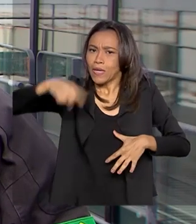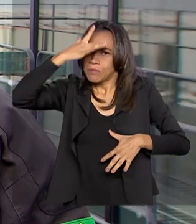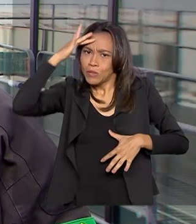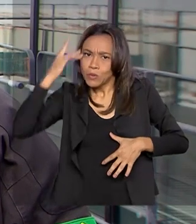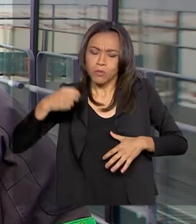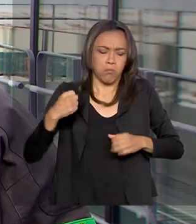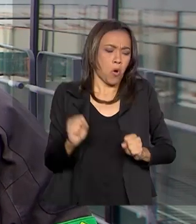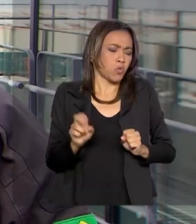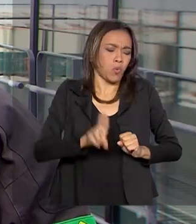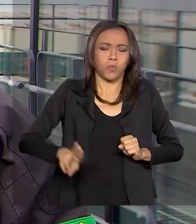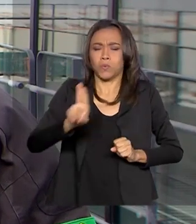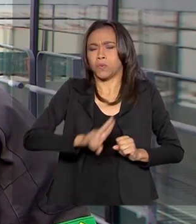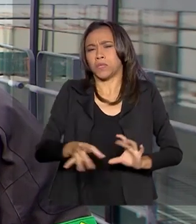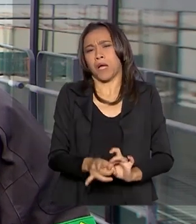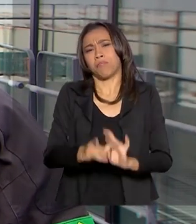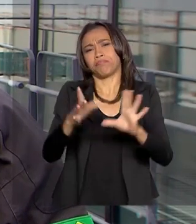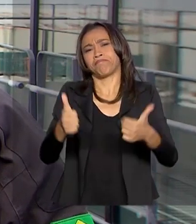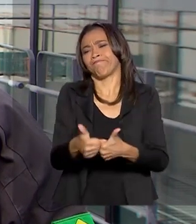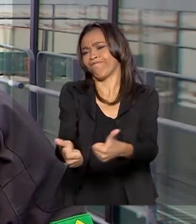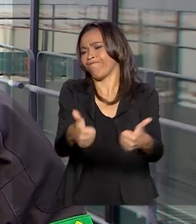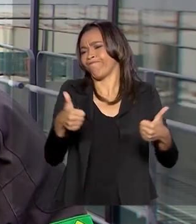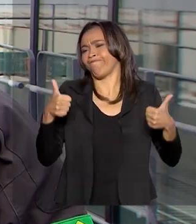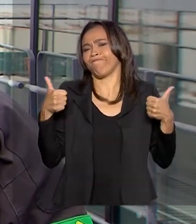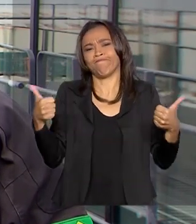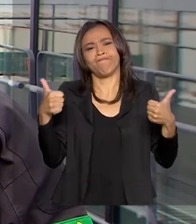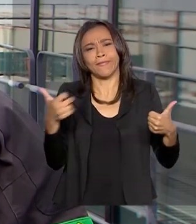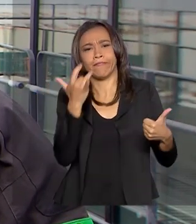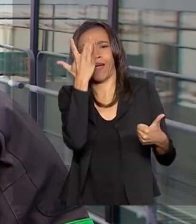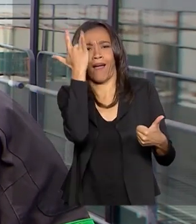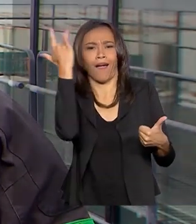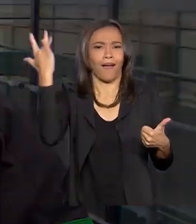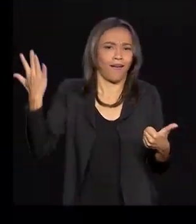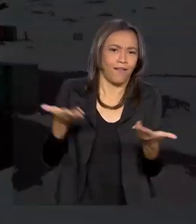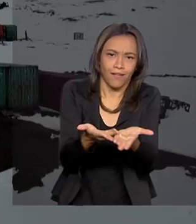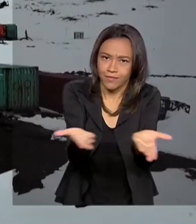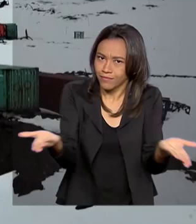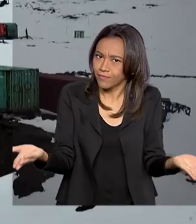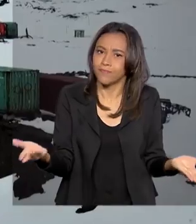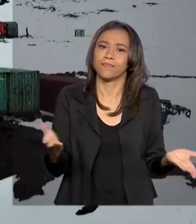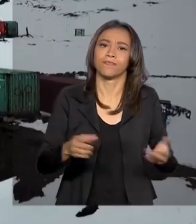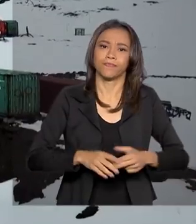usufruir dela com uma facilidade muito grande.